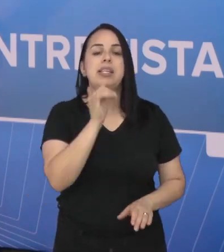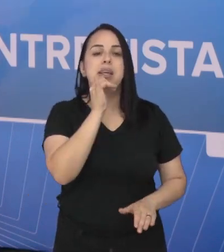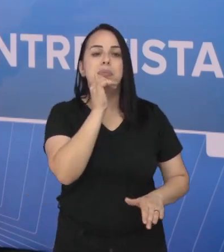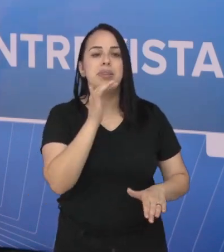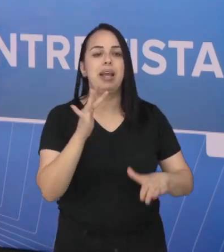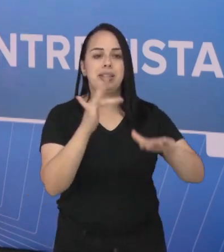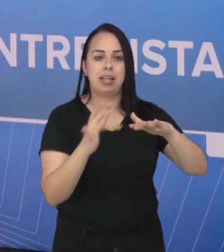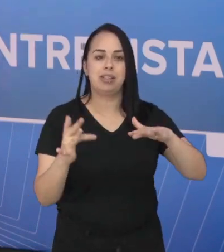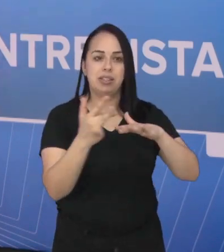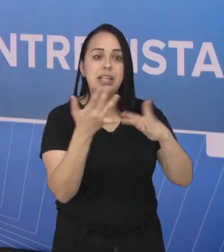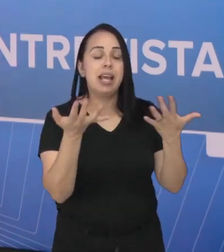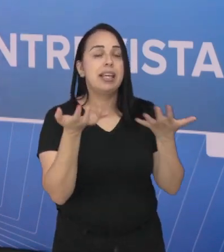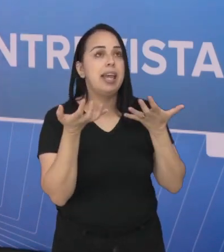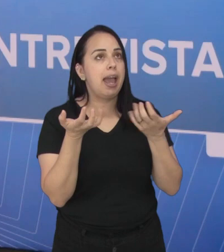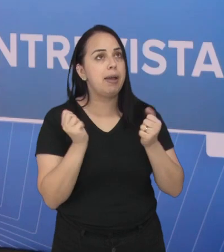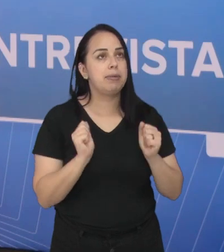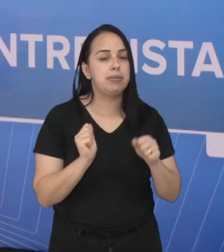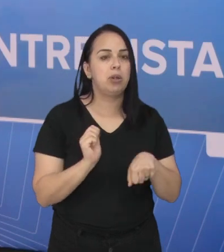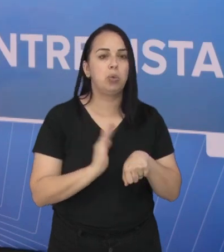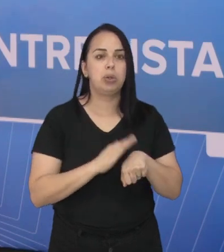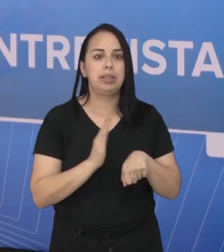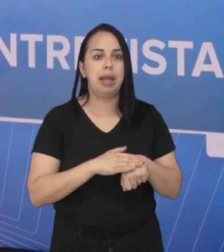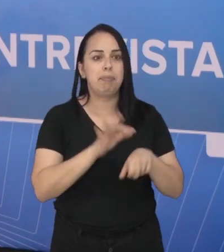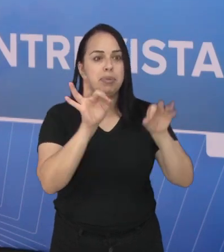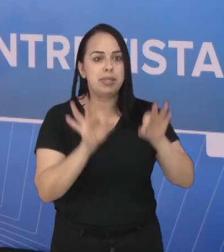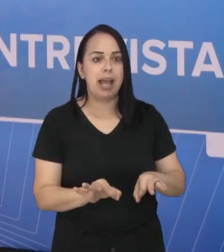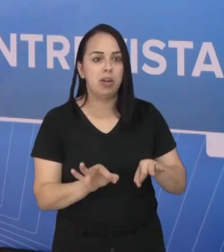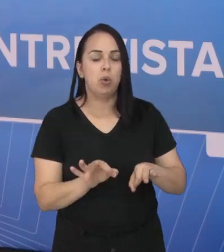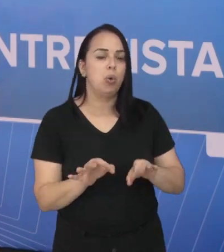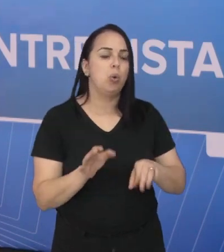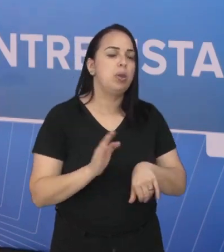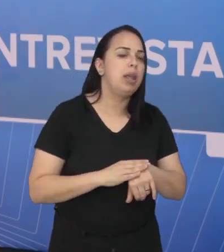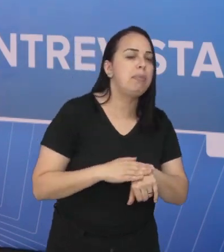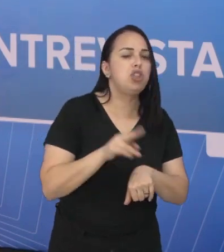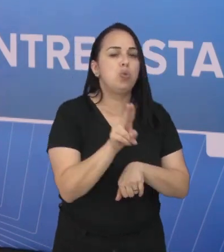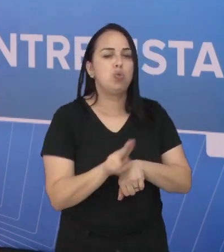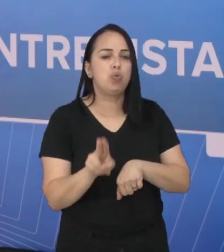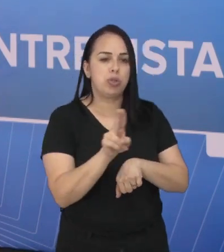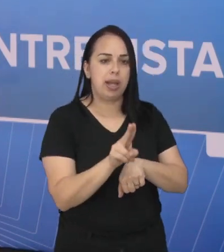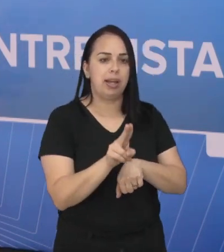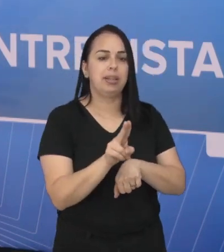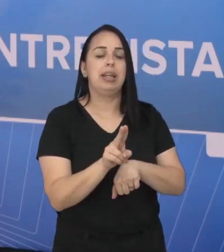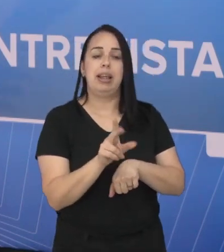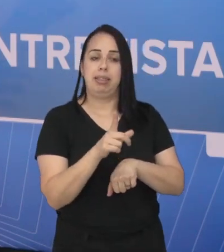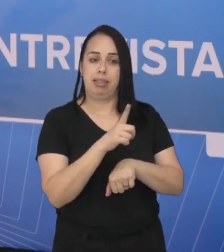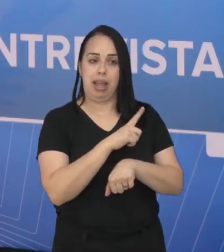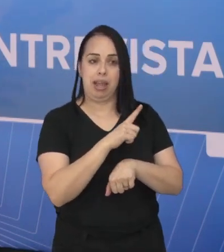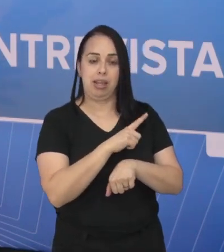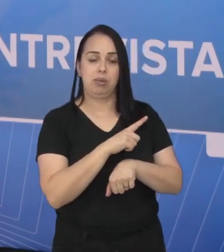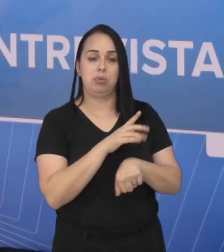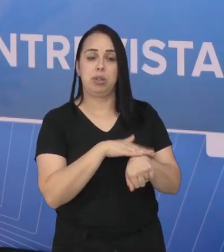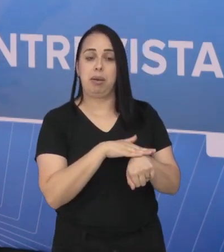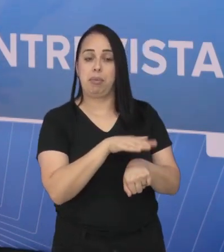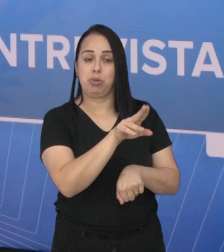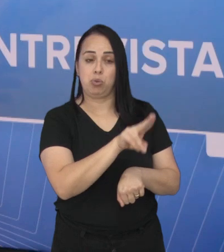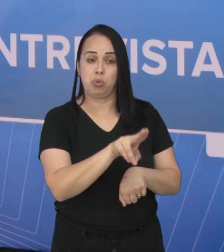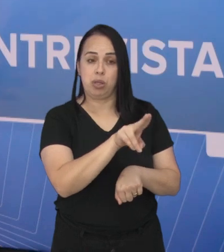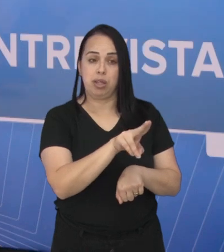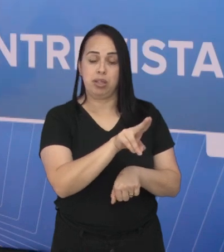Então, por exemplo, uma determinada rede social, você quer que tenha um controle maior sobre o seu uso, você vai definir que existe um controle de tempo,